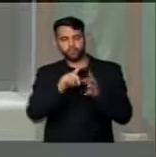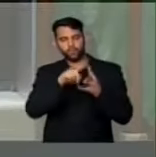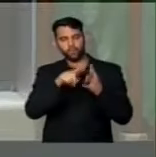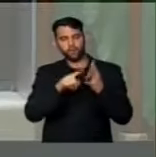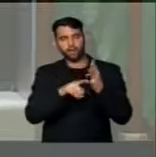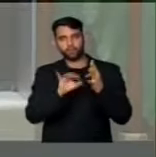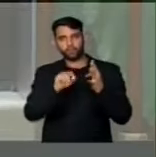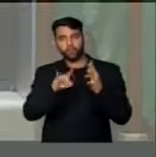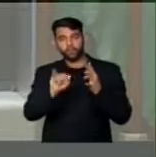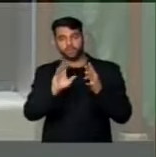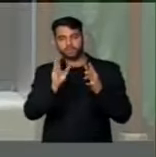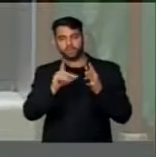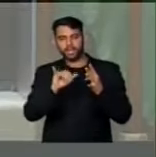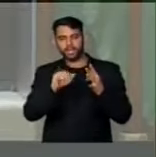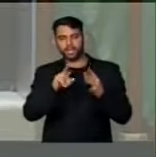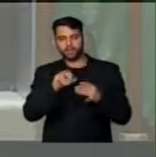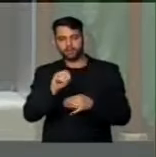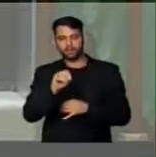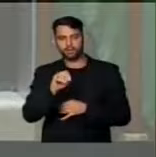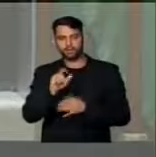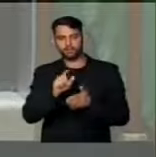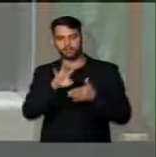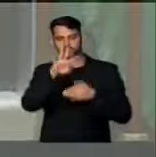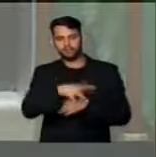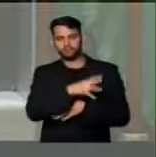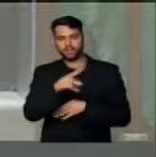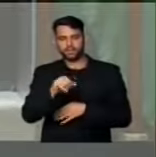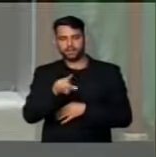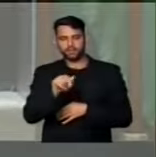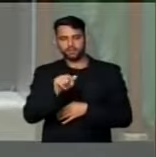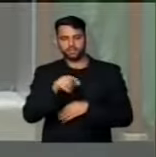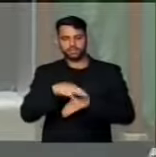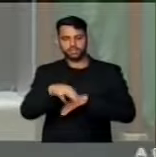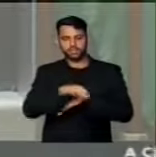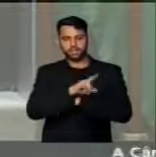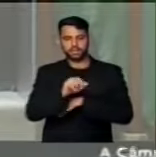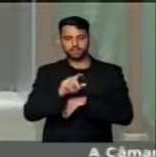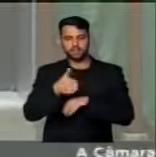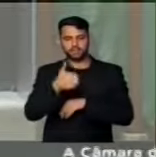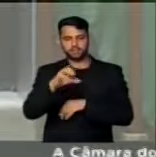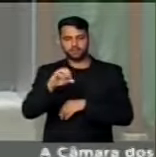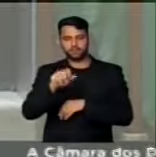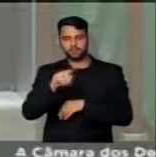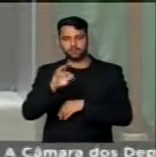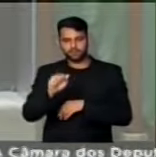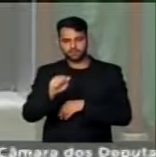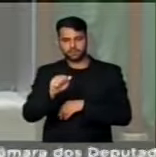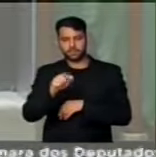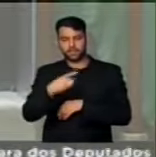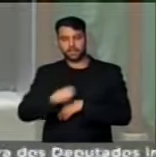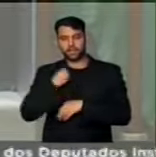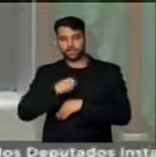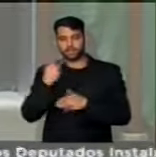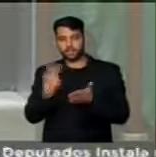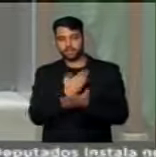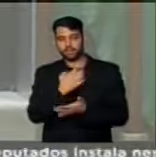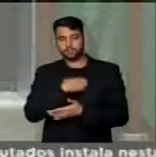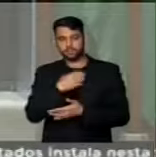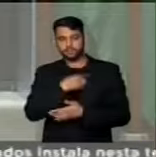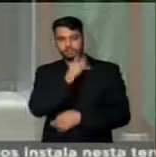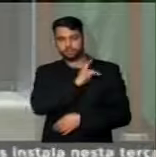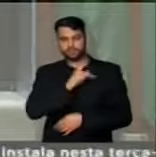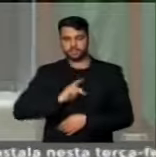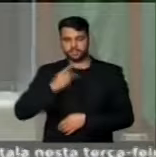contas e a carioca, a tabela da carioca engenharia, mais nove contas. Essa é a realidade do